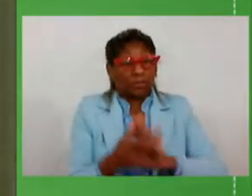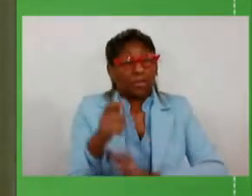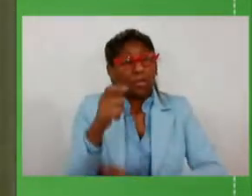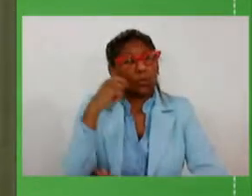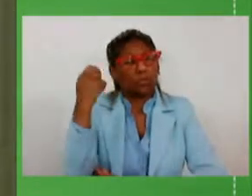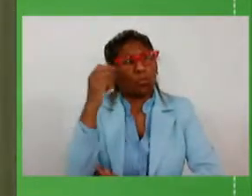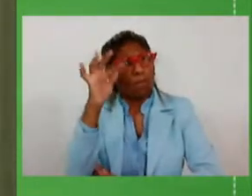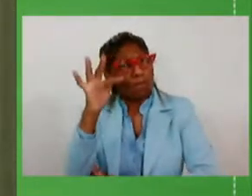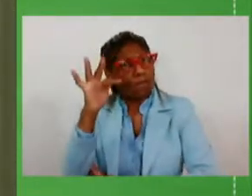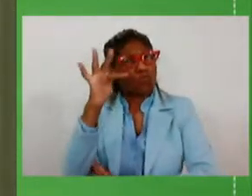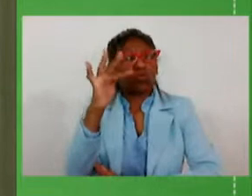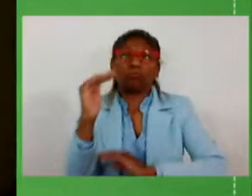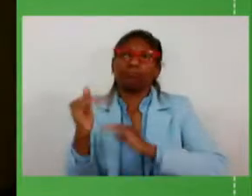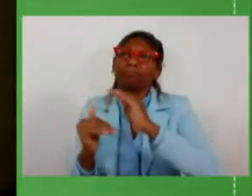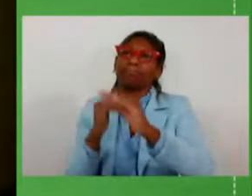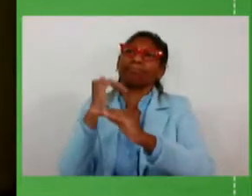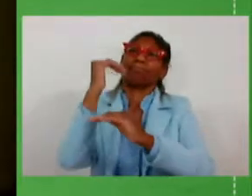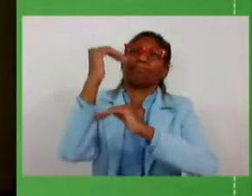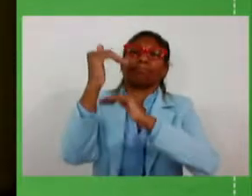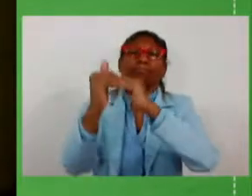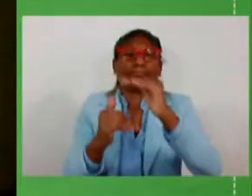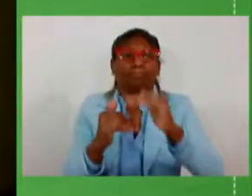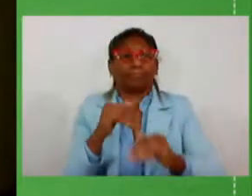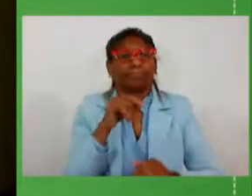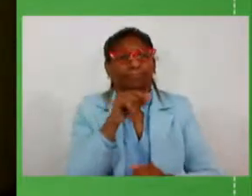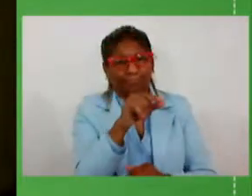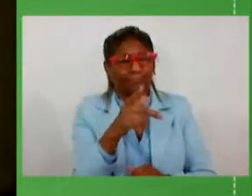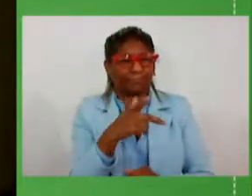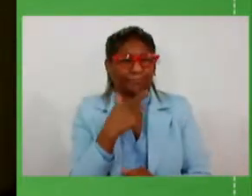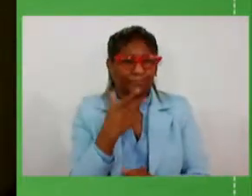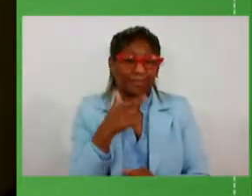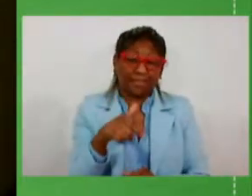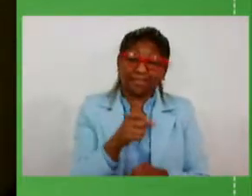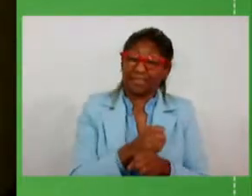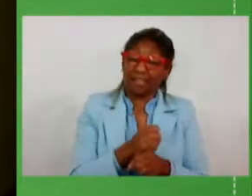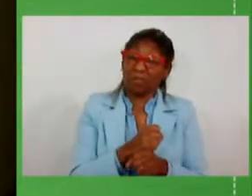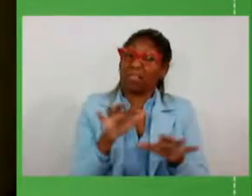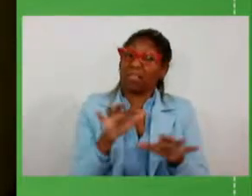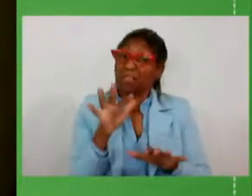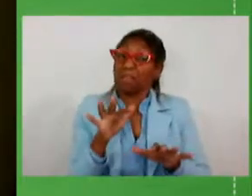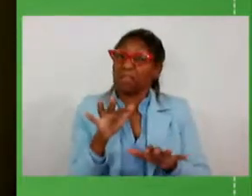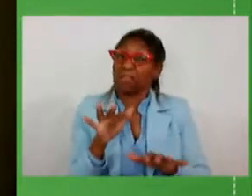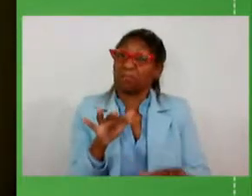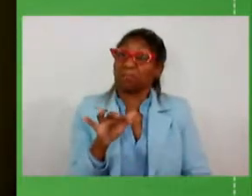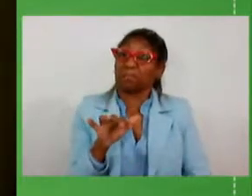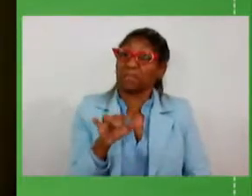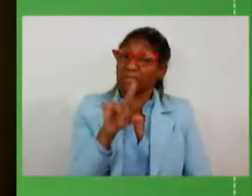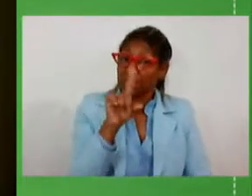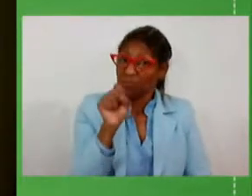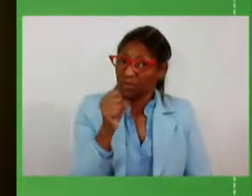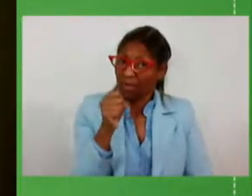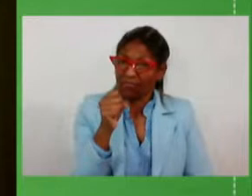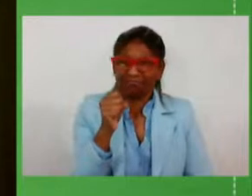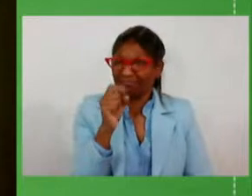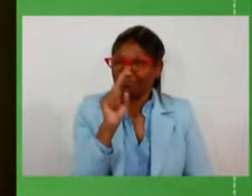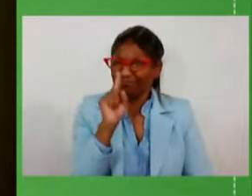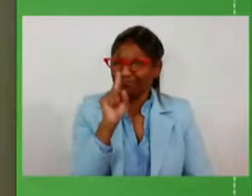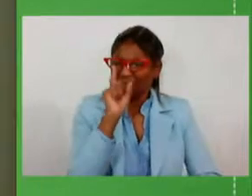patamar já mencionado pelo senhor este ano talvez estejamos 18º mas daqui dois anos